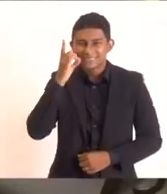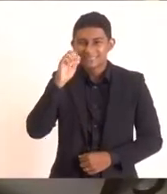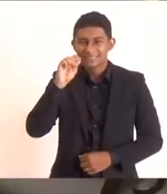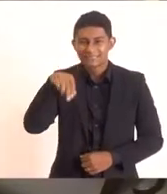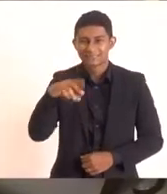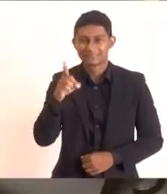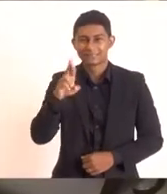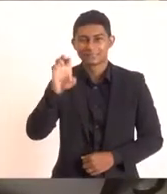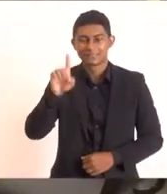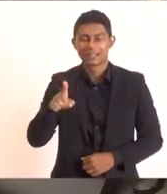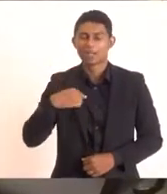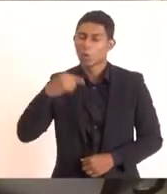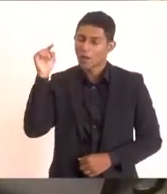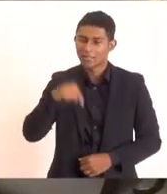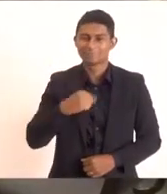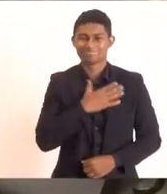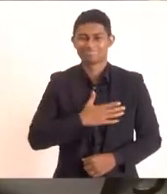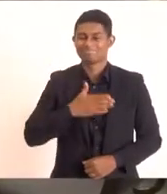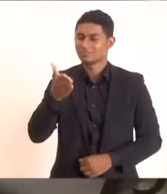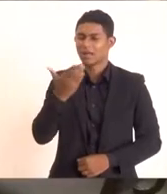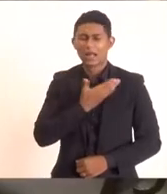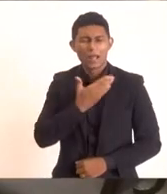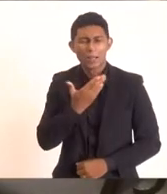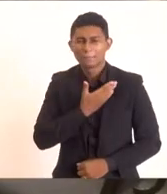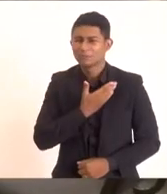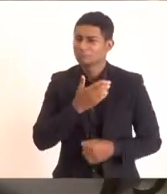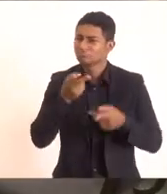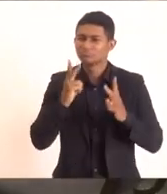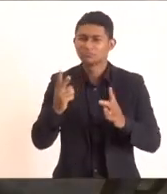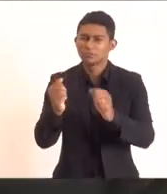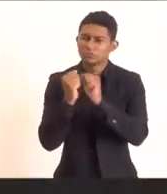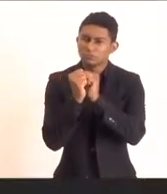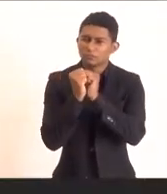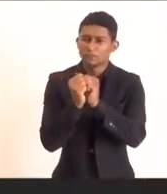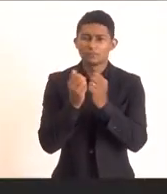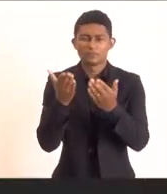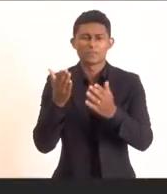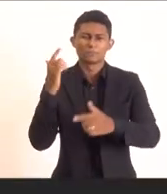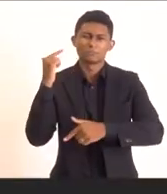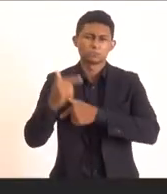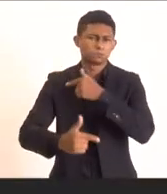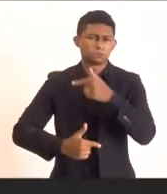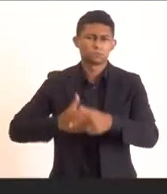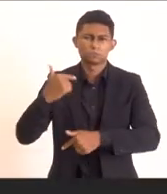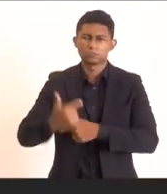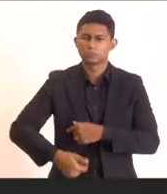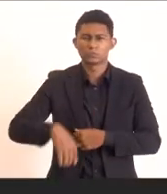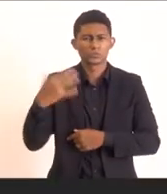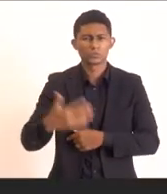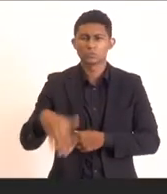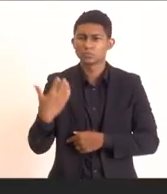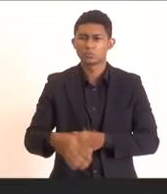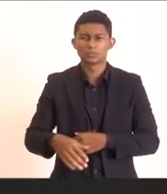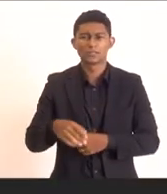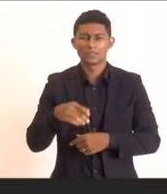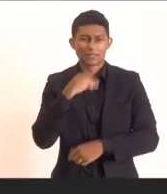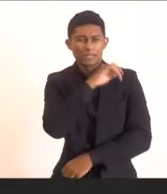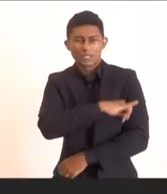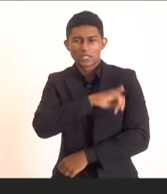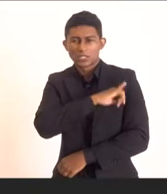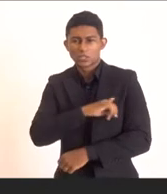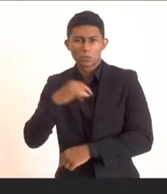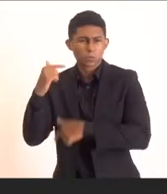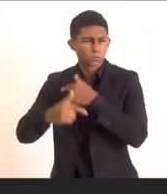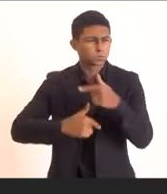Siciliano, grande amigo e parceiro que tem feito um trabalho incrível nessa caminhada pelo Estado do Rio de